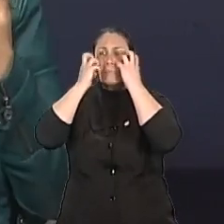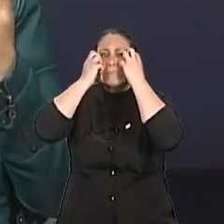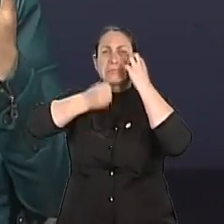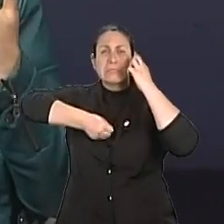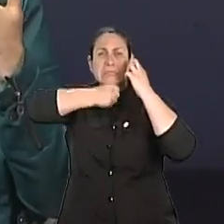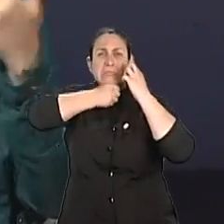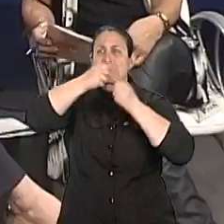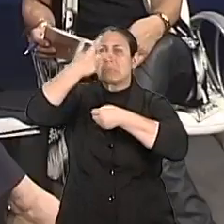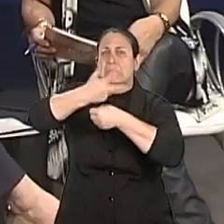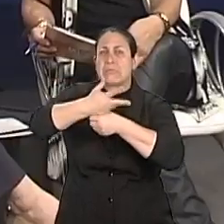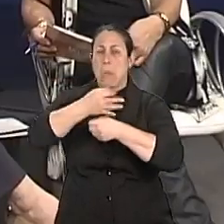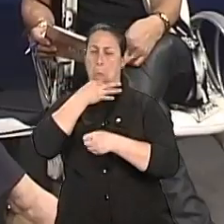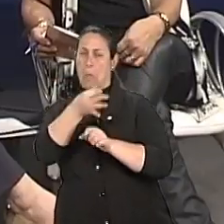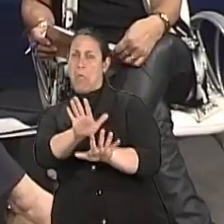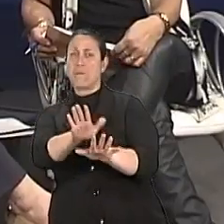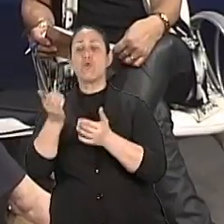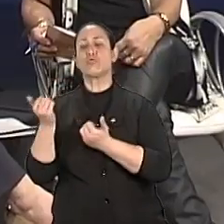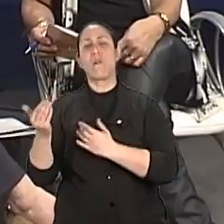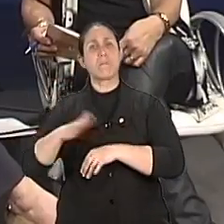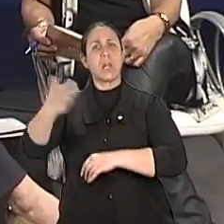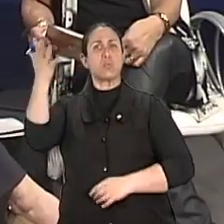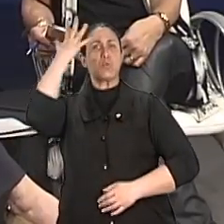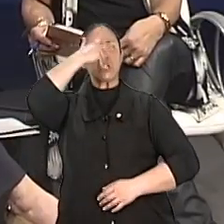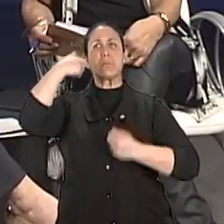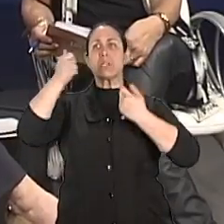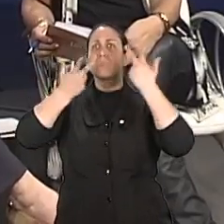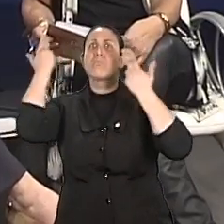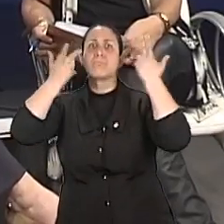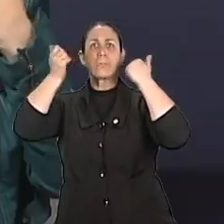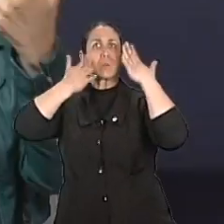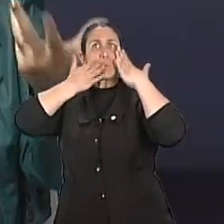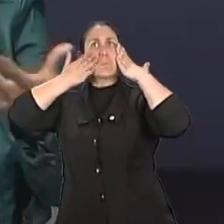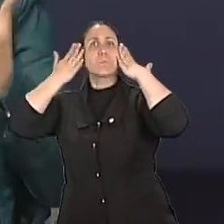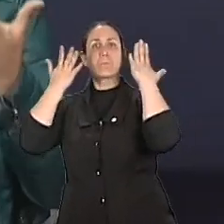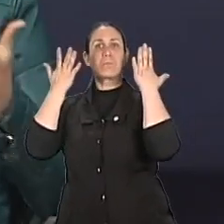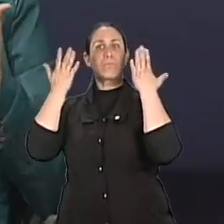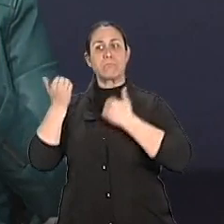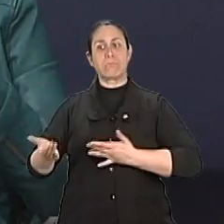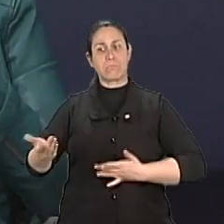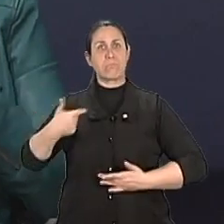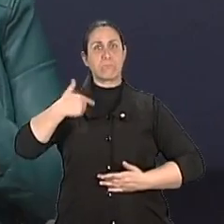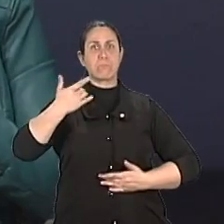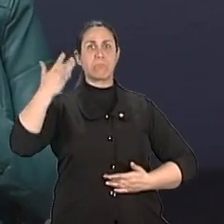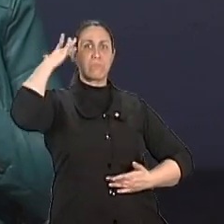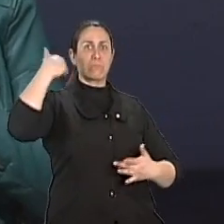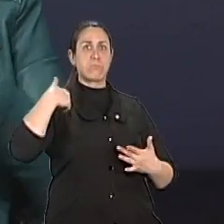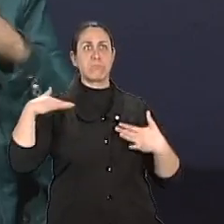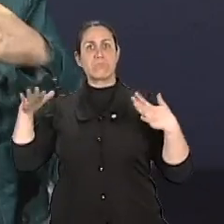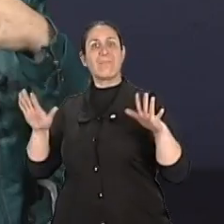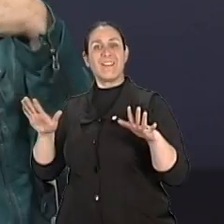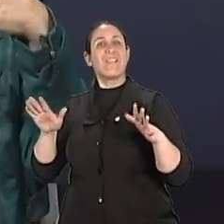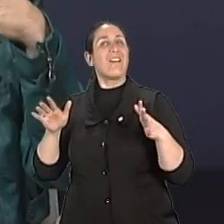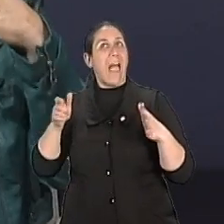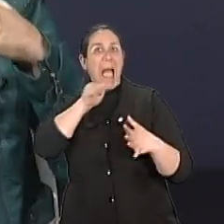envelhecer... Ainda tem isso. Onde envelhecer é difícil. Então, acaba sendo uma dupla mensagem também, né? Claro.